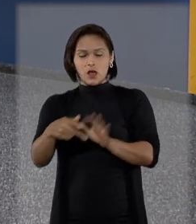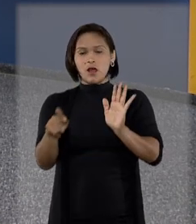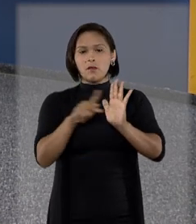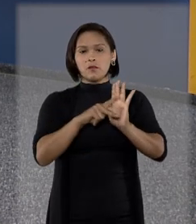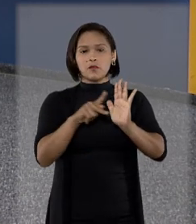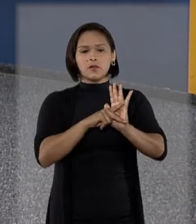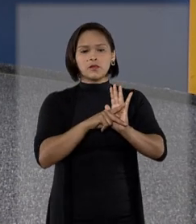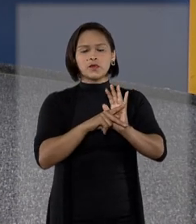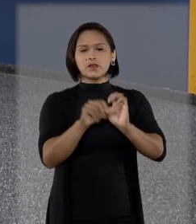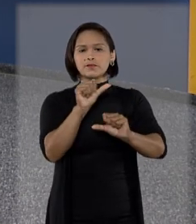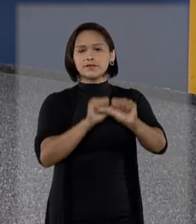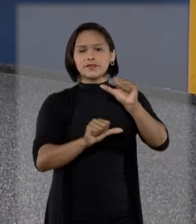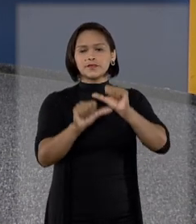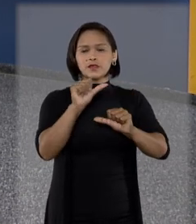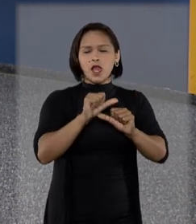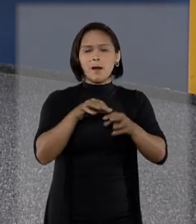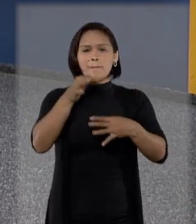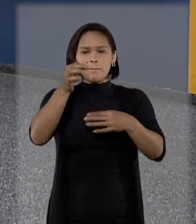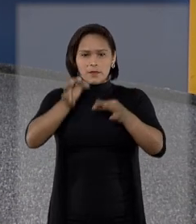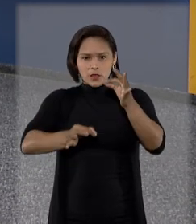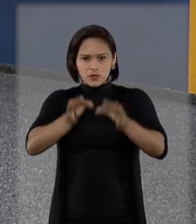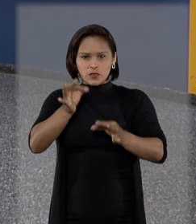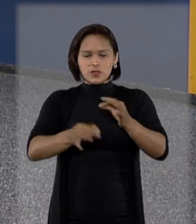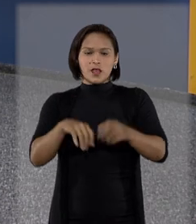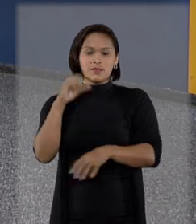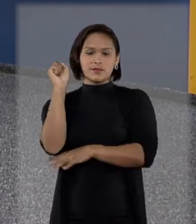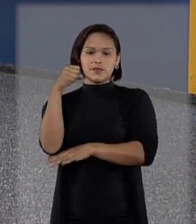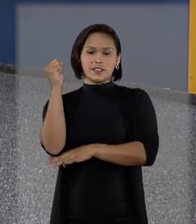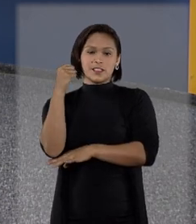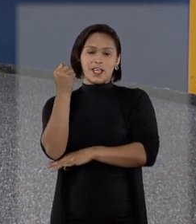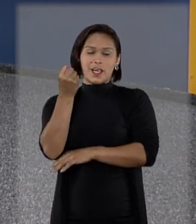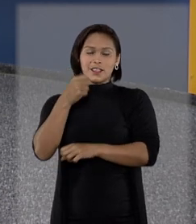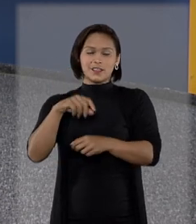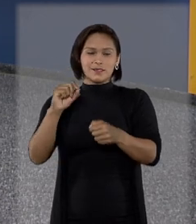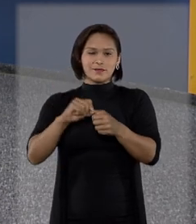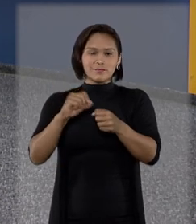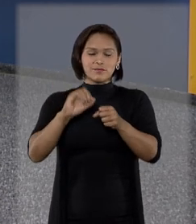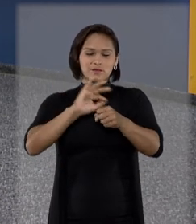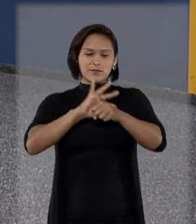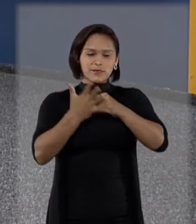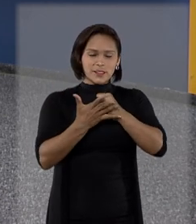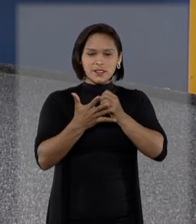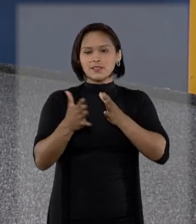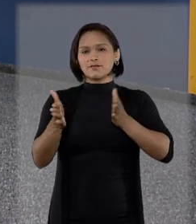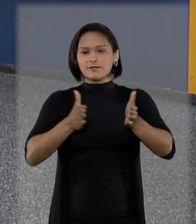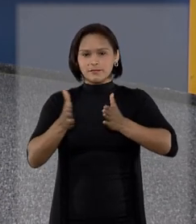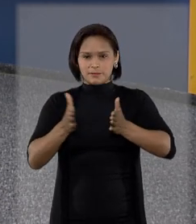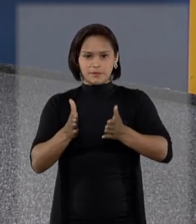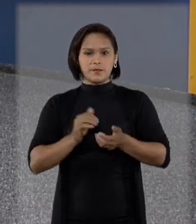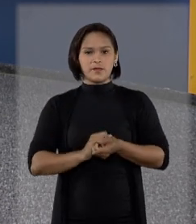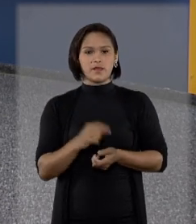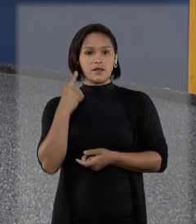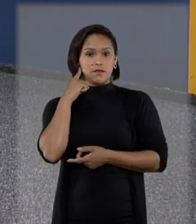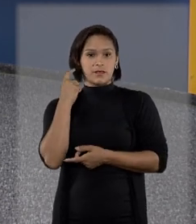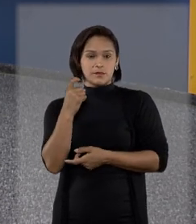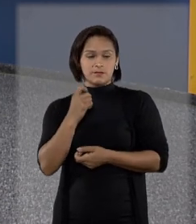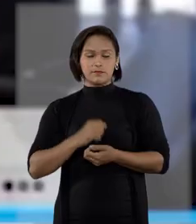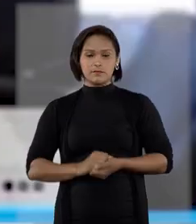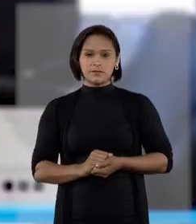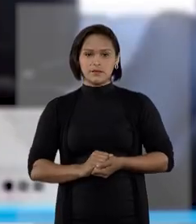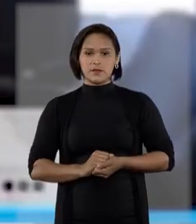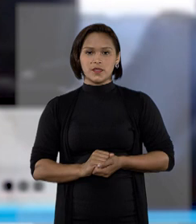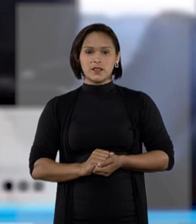propôs alternativas para o judiciário na crise causada pela pandemia da Covid-19. Vamos ouvir.